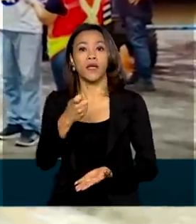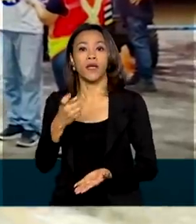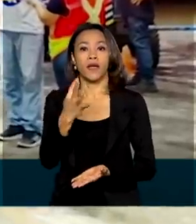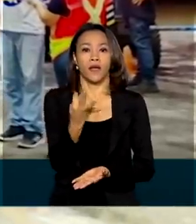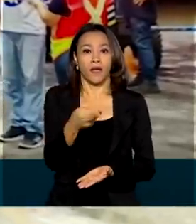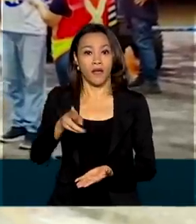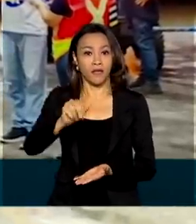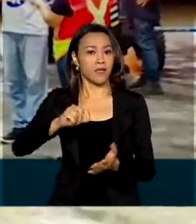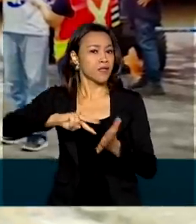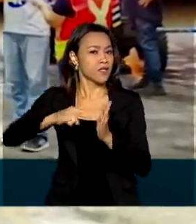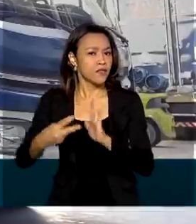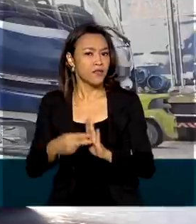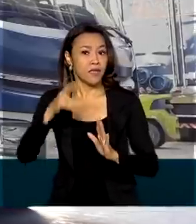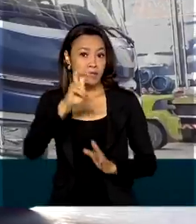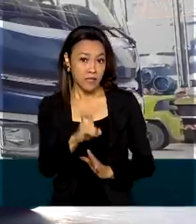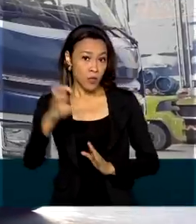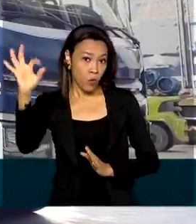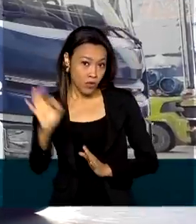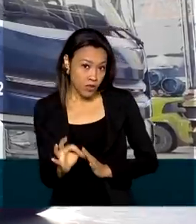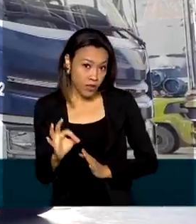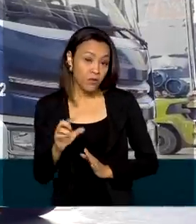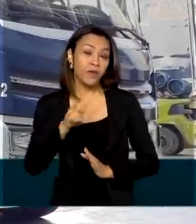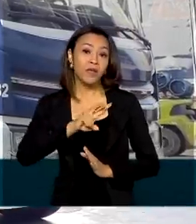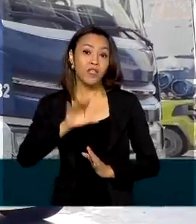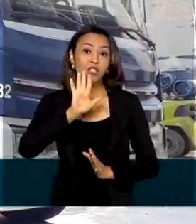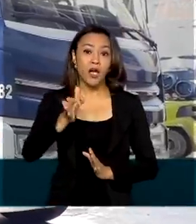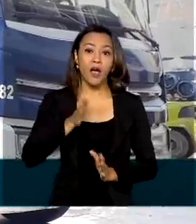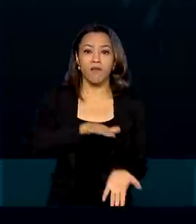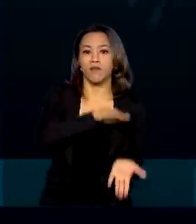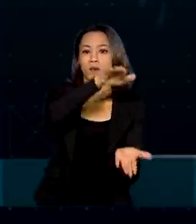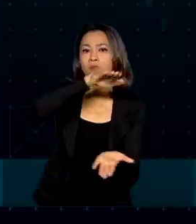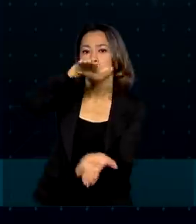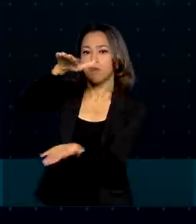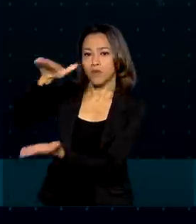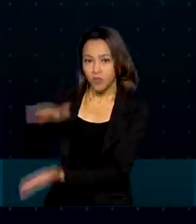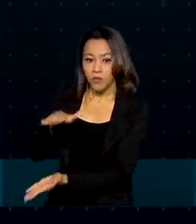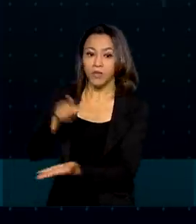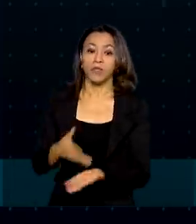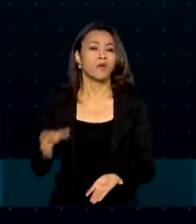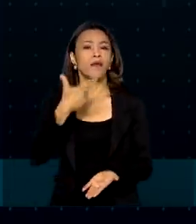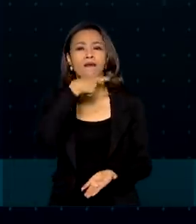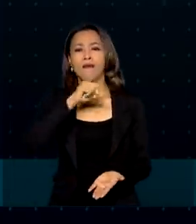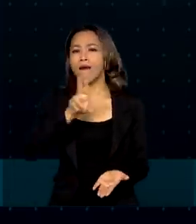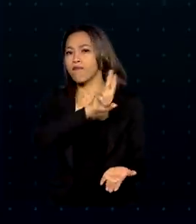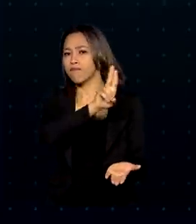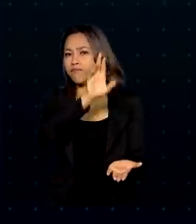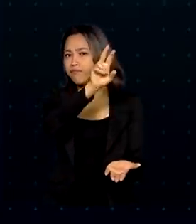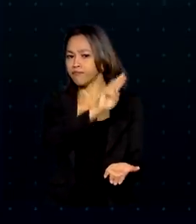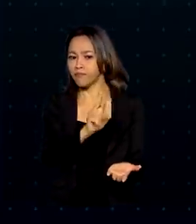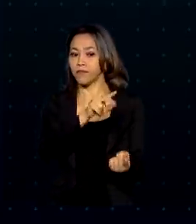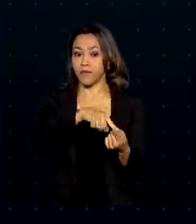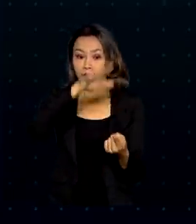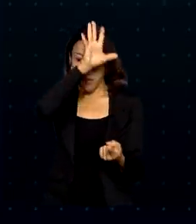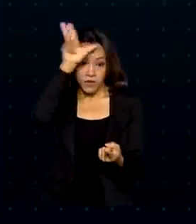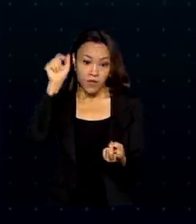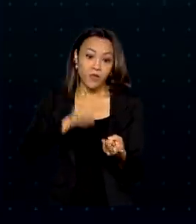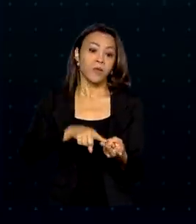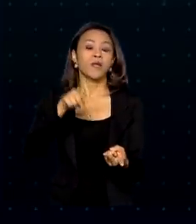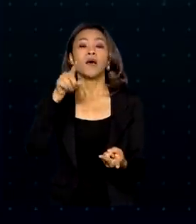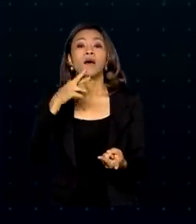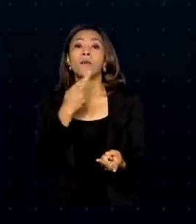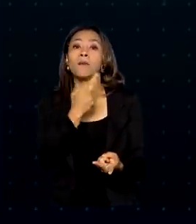a 5% do total distribuído nesta sexta etapa. Estão nessa lista Amazonas, Pará,